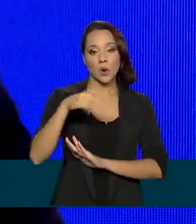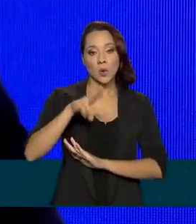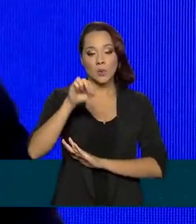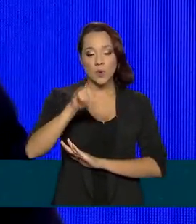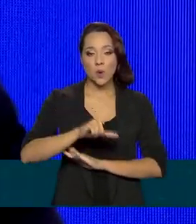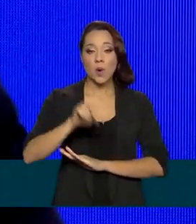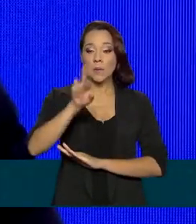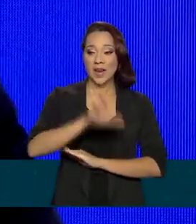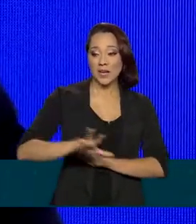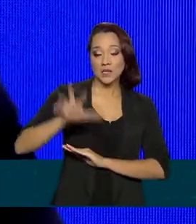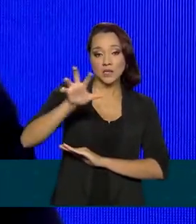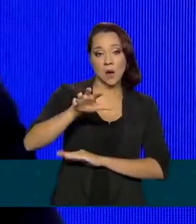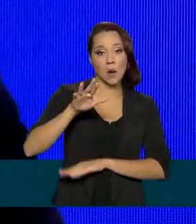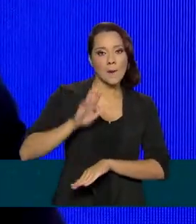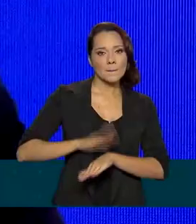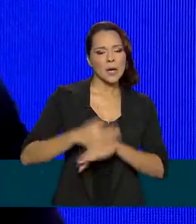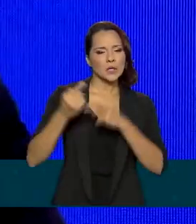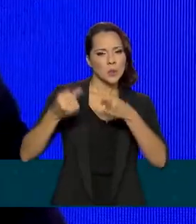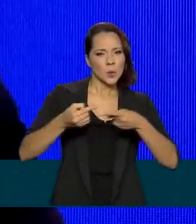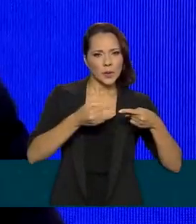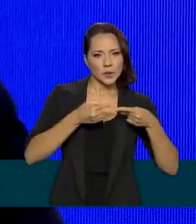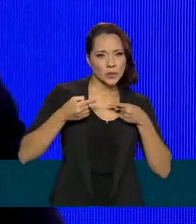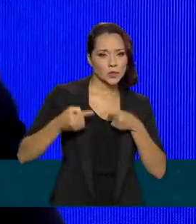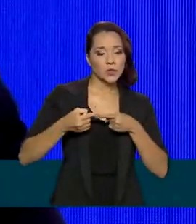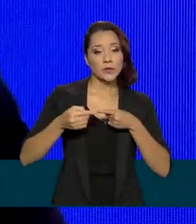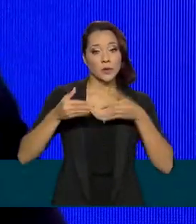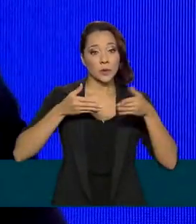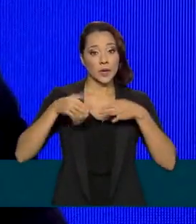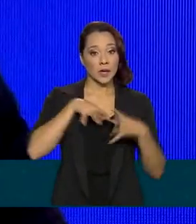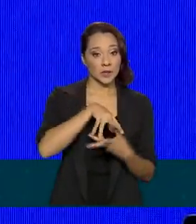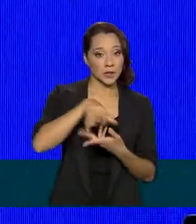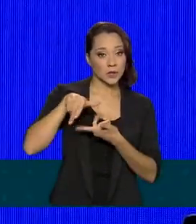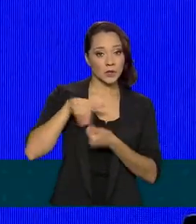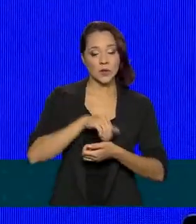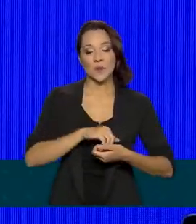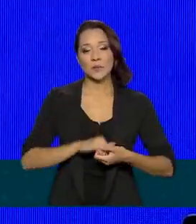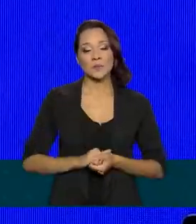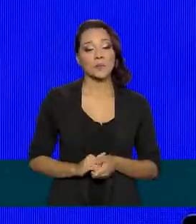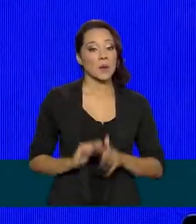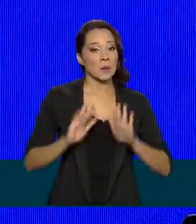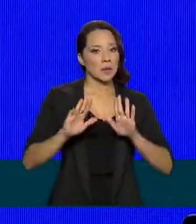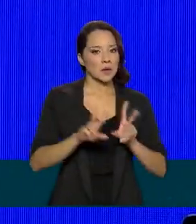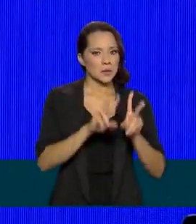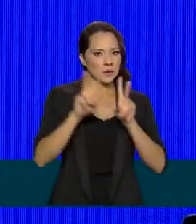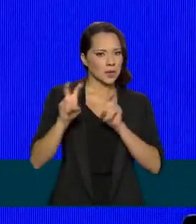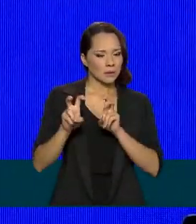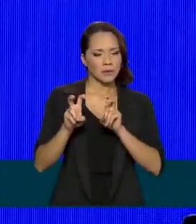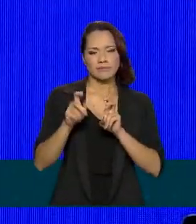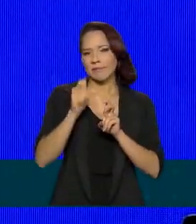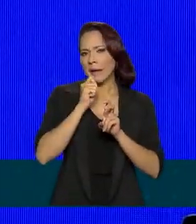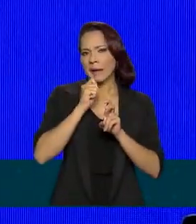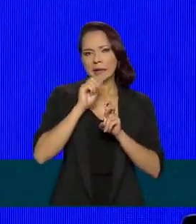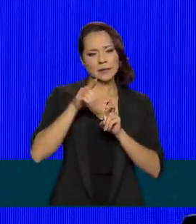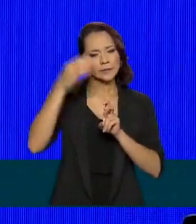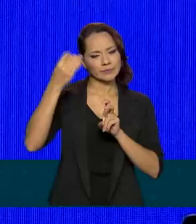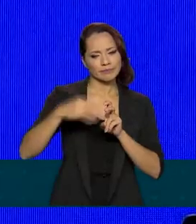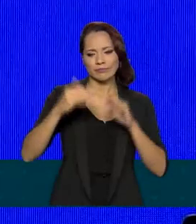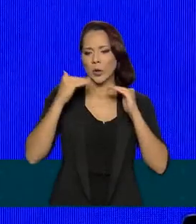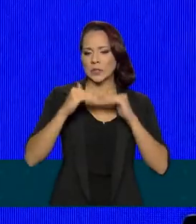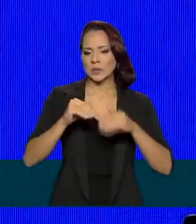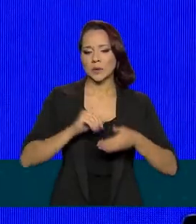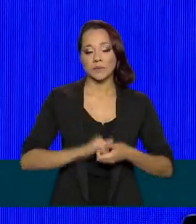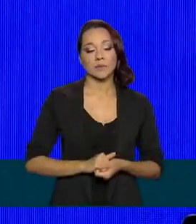tornar a região mais competitiva no mercado internacional. Mas o assunto ainda não é consensual.